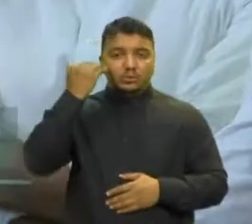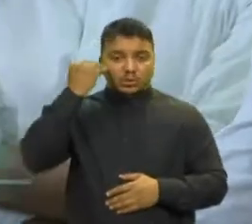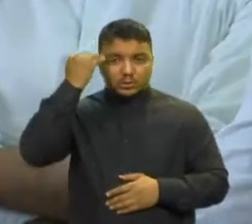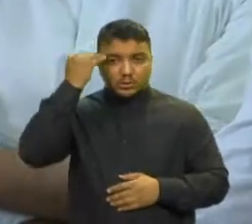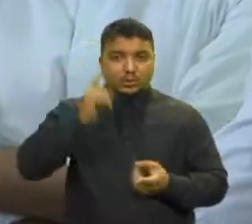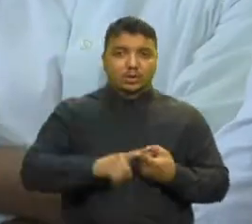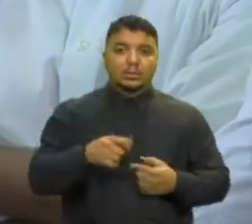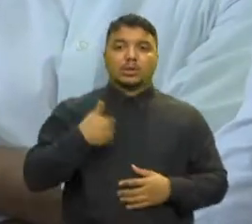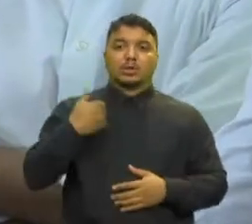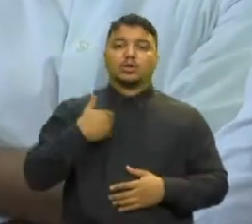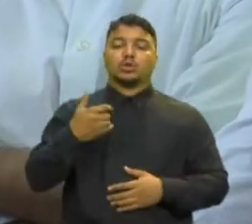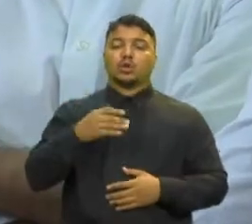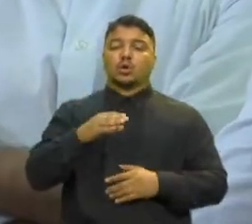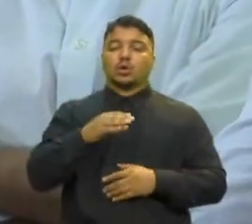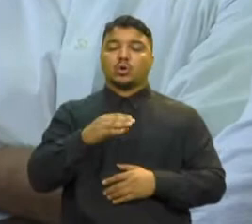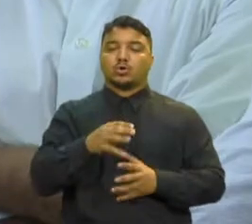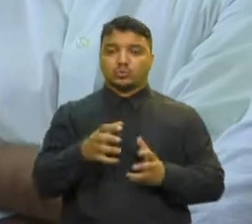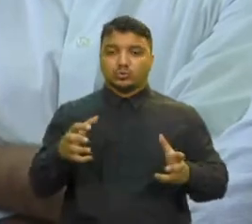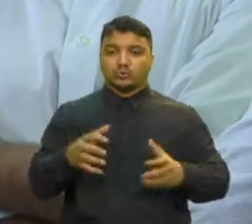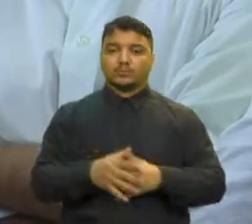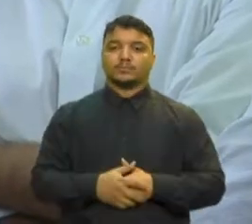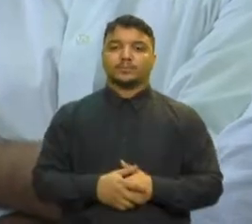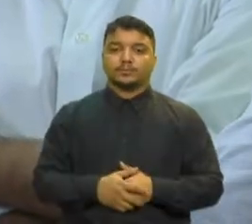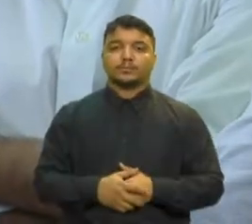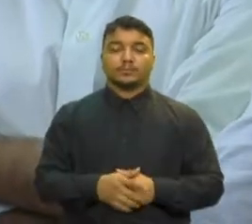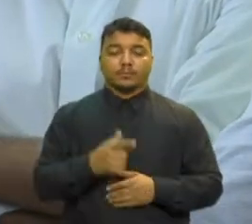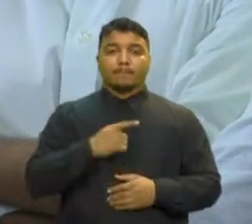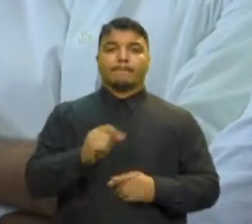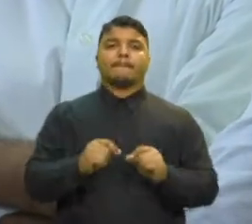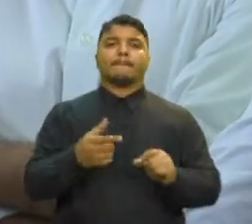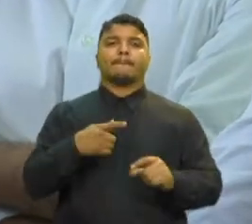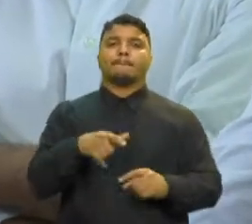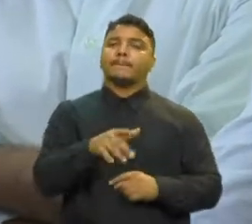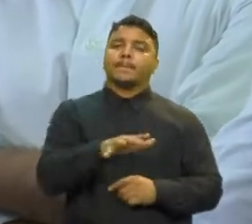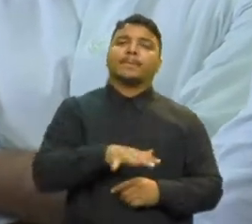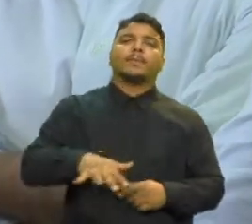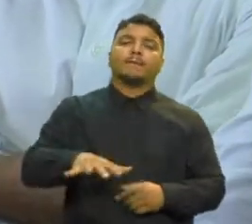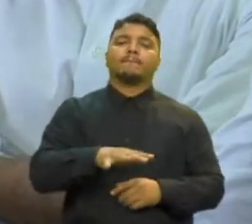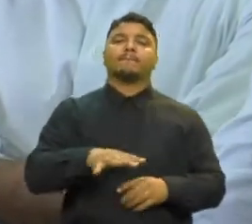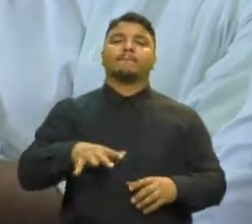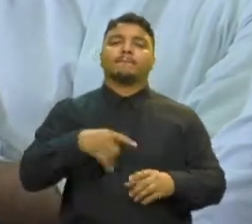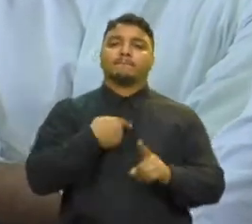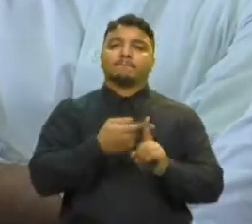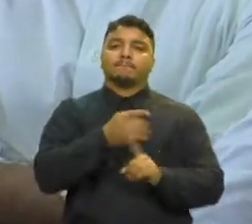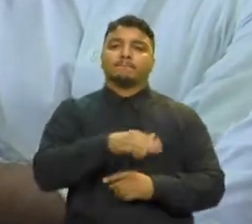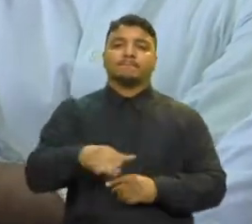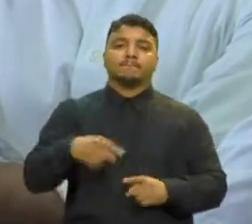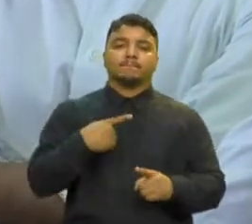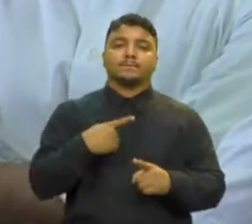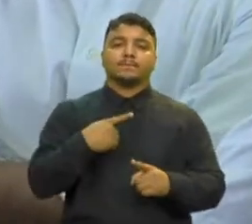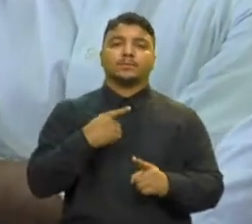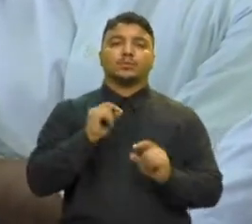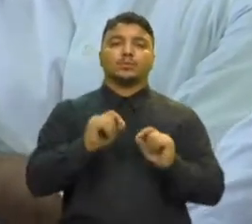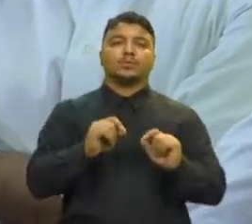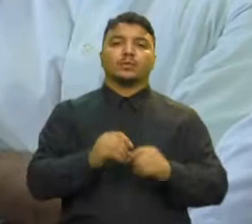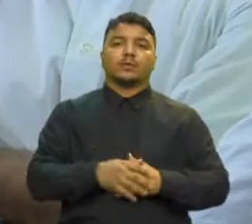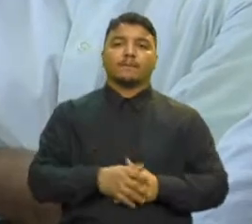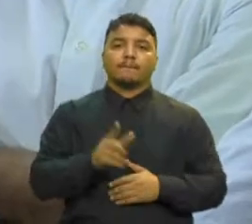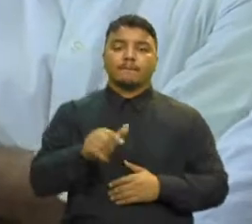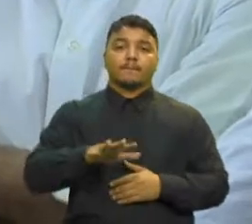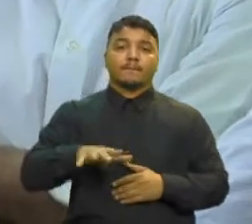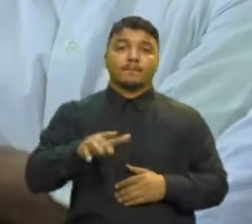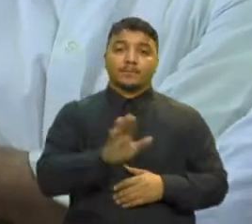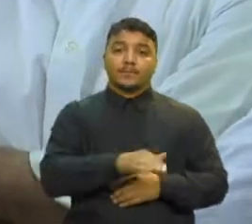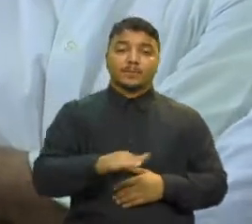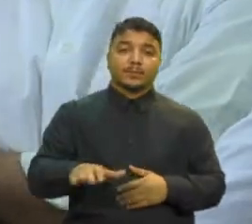idosos Então aqui a gente vai atender... Por que o Complexo Mais Infância? Porque acreditamos em investir na criança